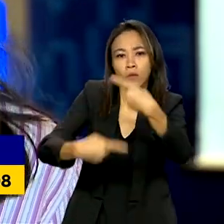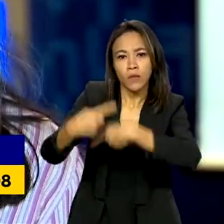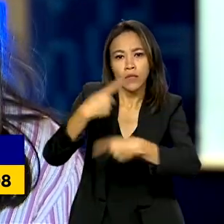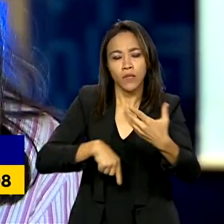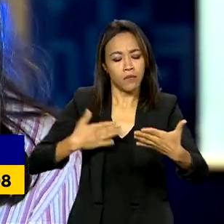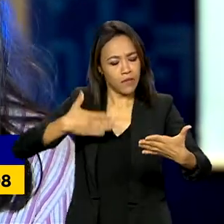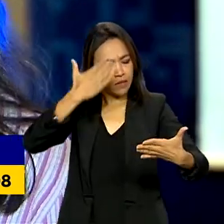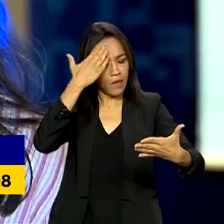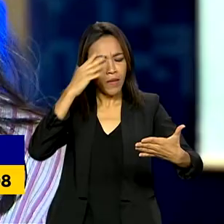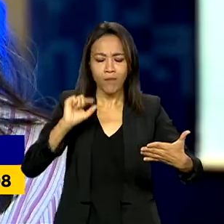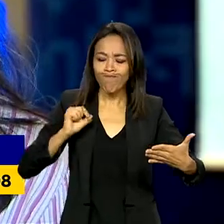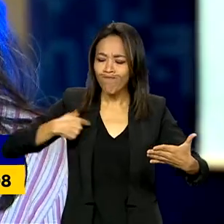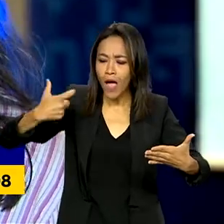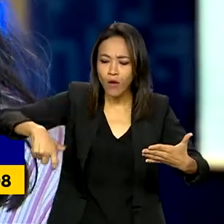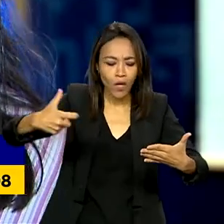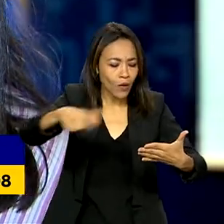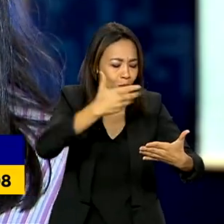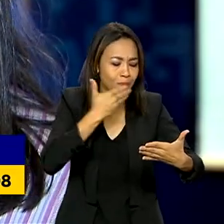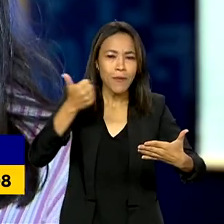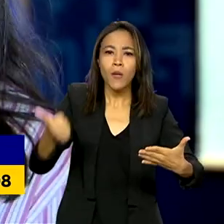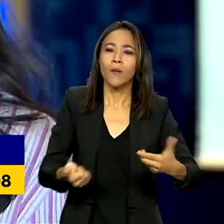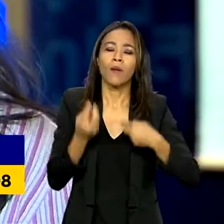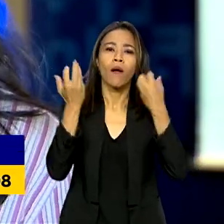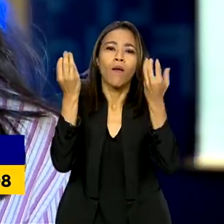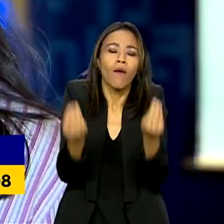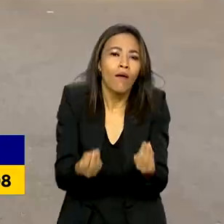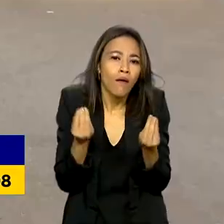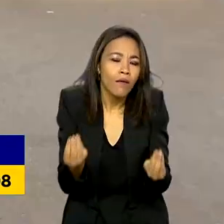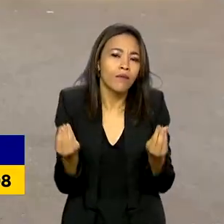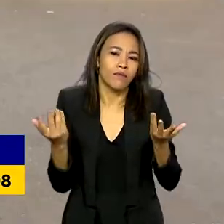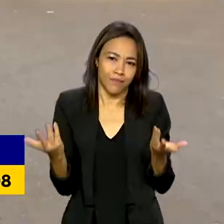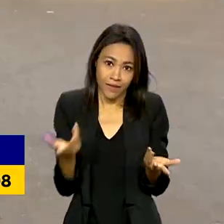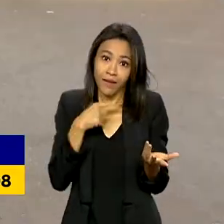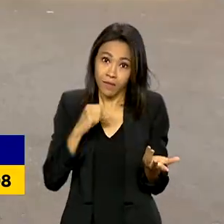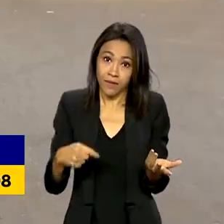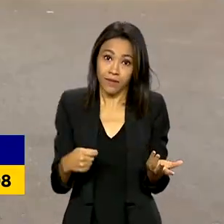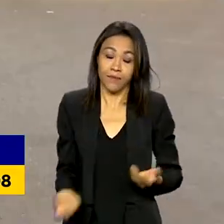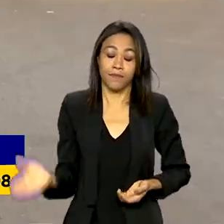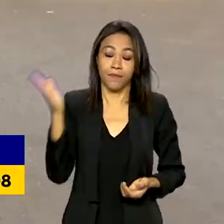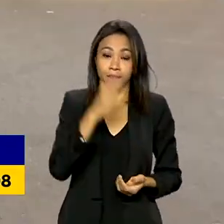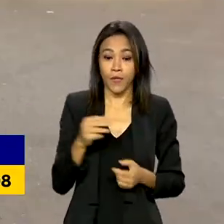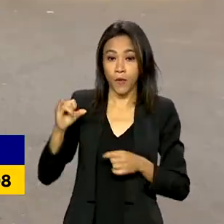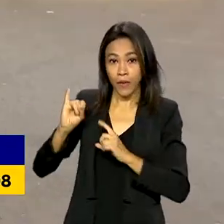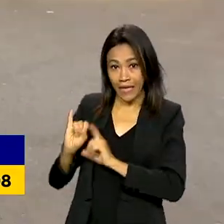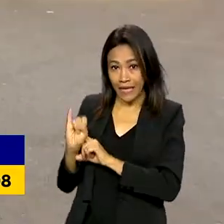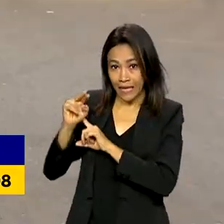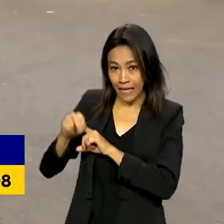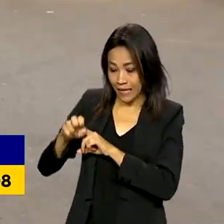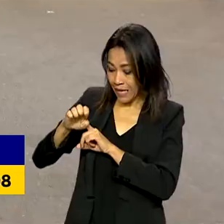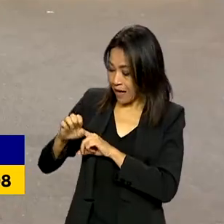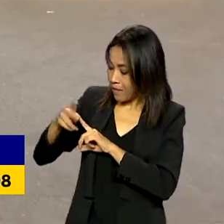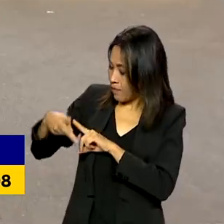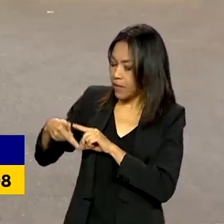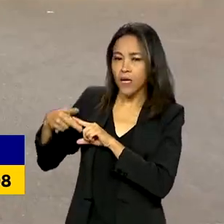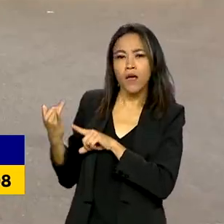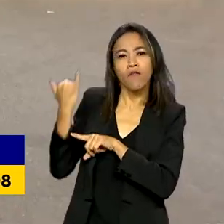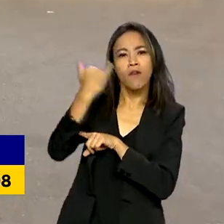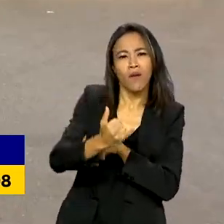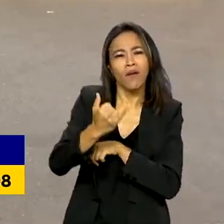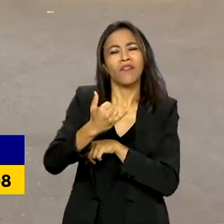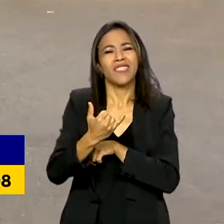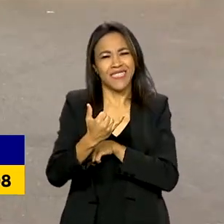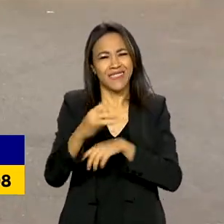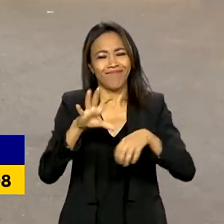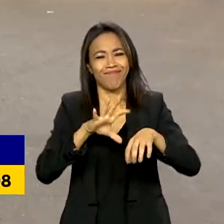identificar onde a gente precisa e quem precisa. Segundo o Inep, a pandemia causou grande prejuízo